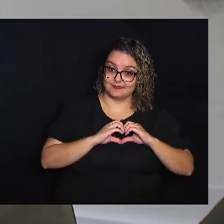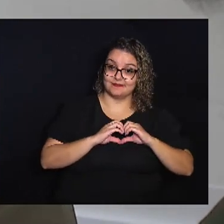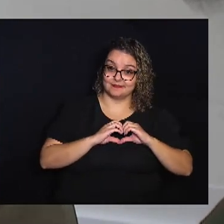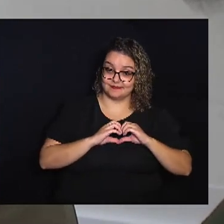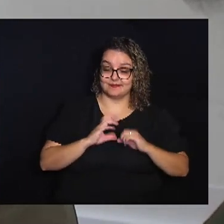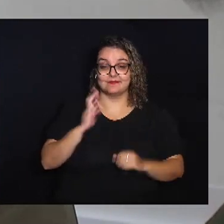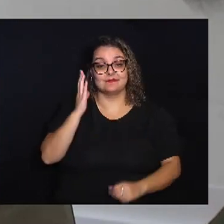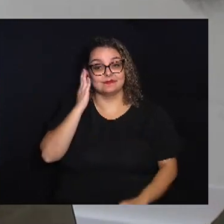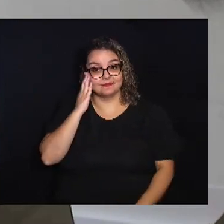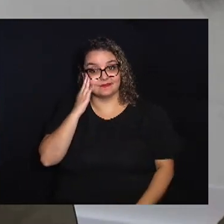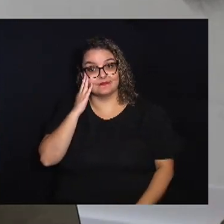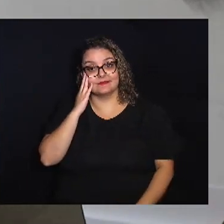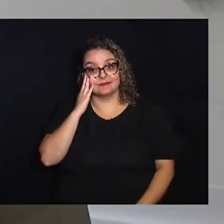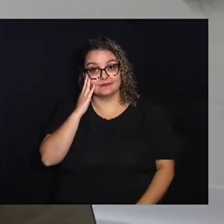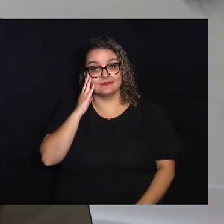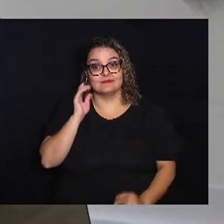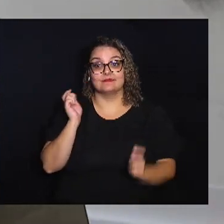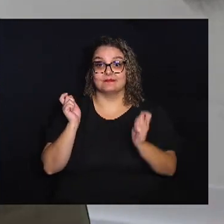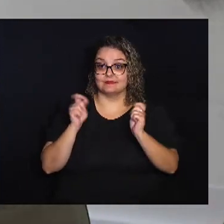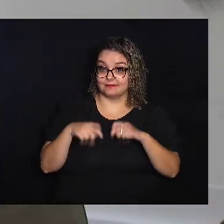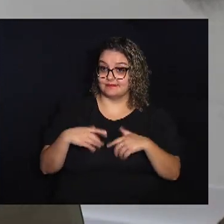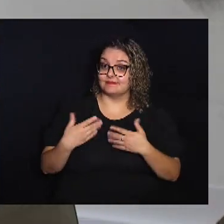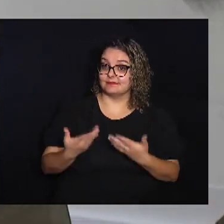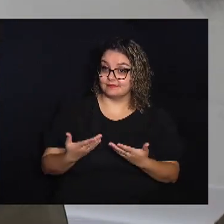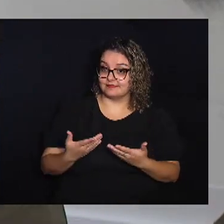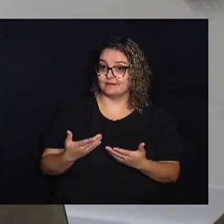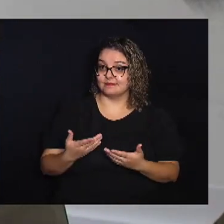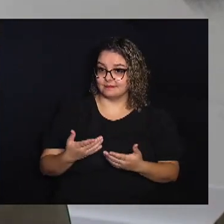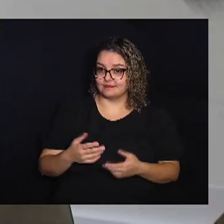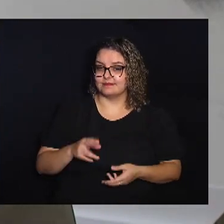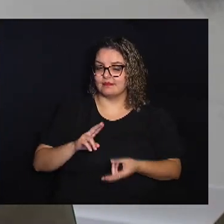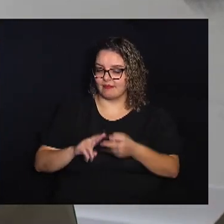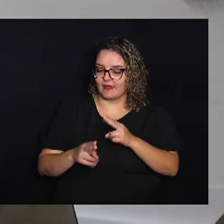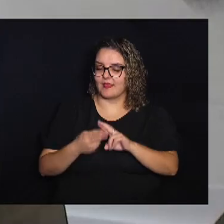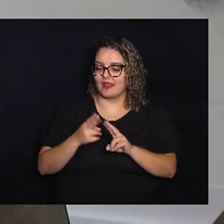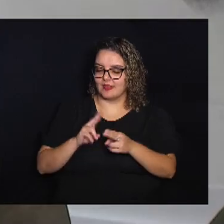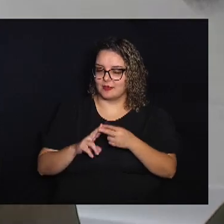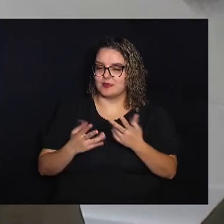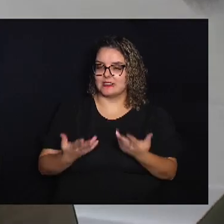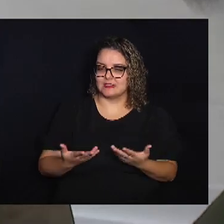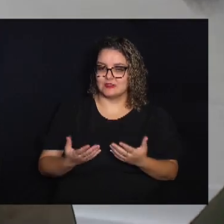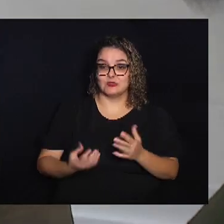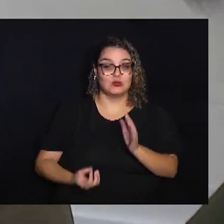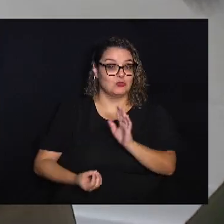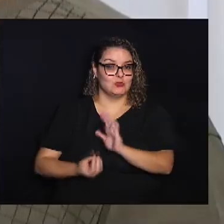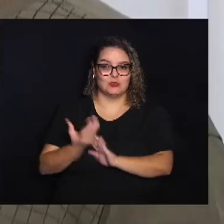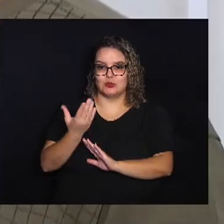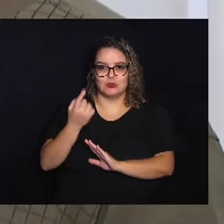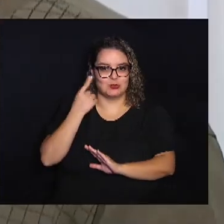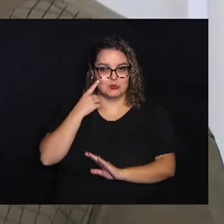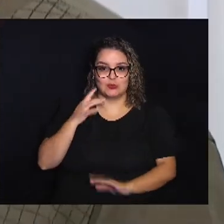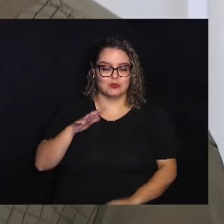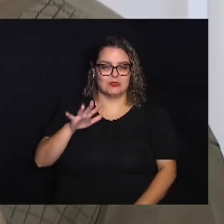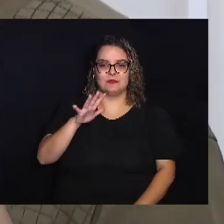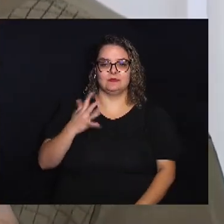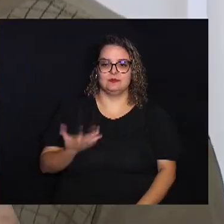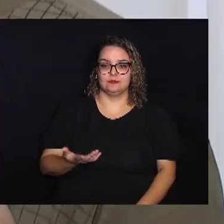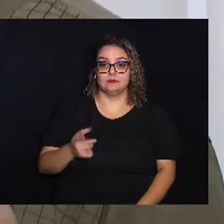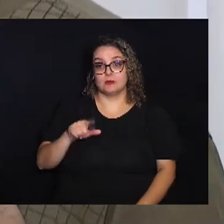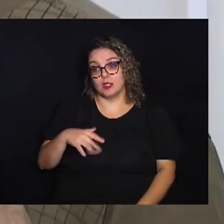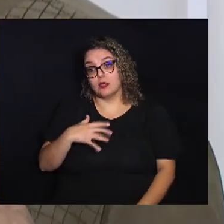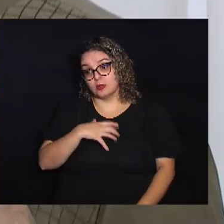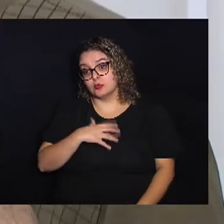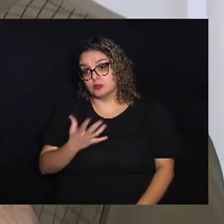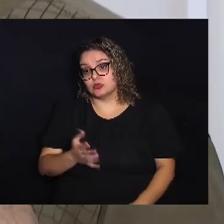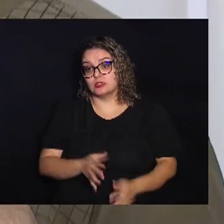sabe Da sua competência E da sua capacidade De criar De inventar É um formato Que